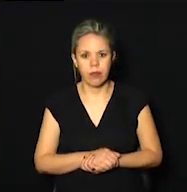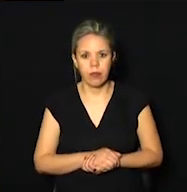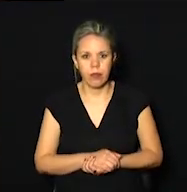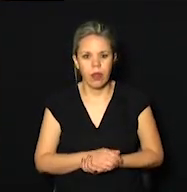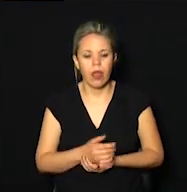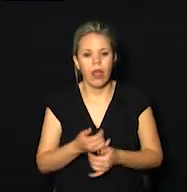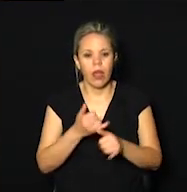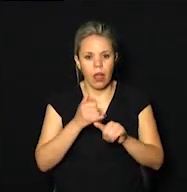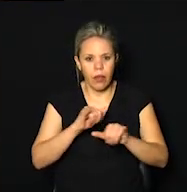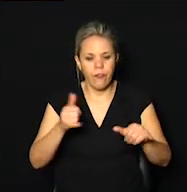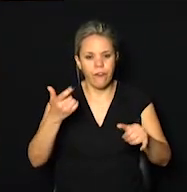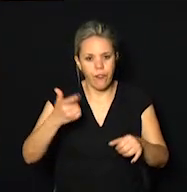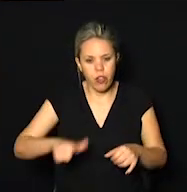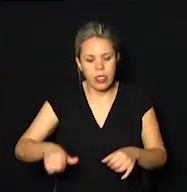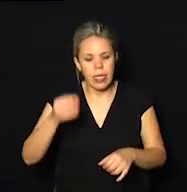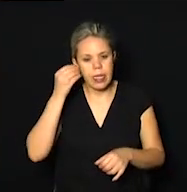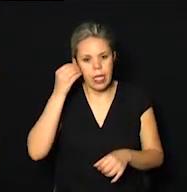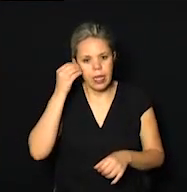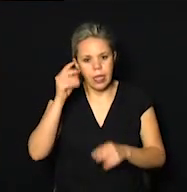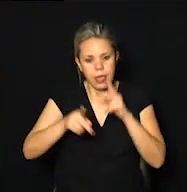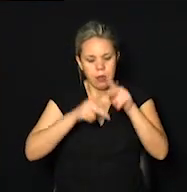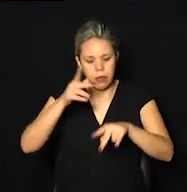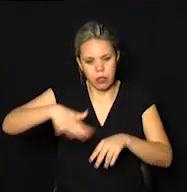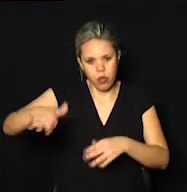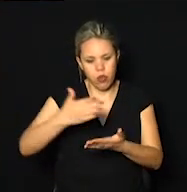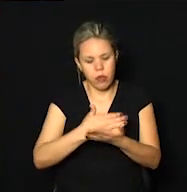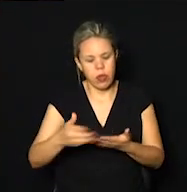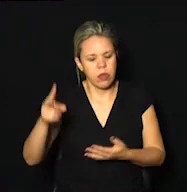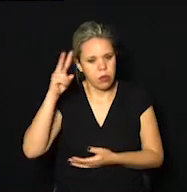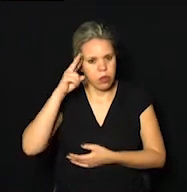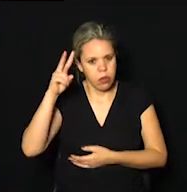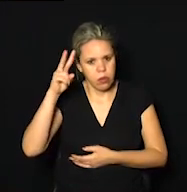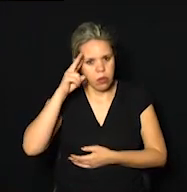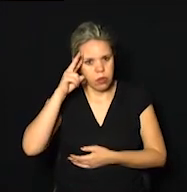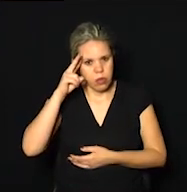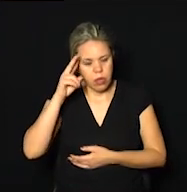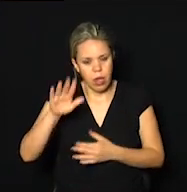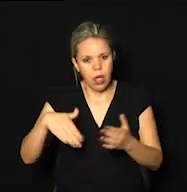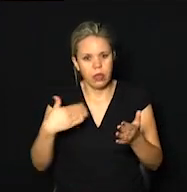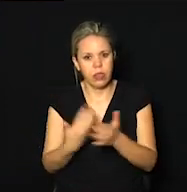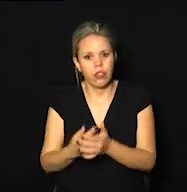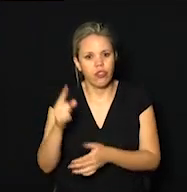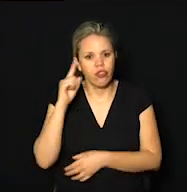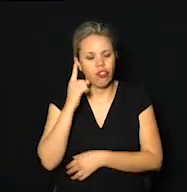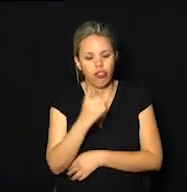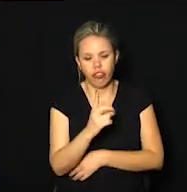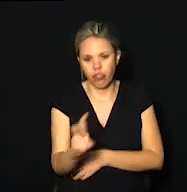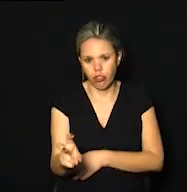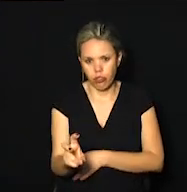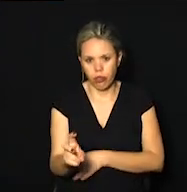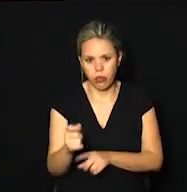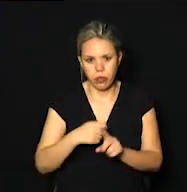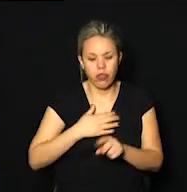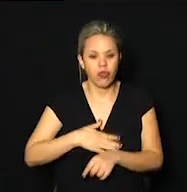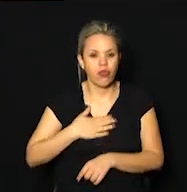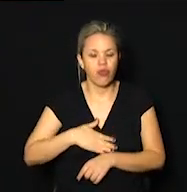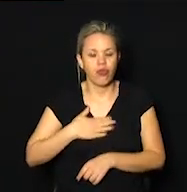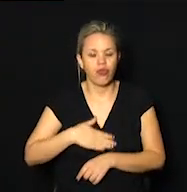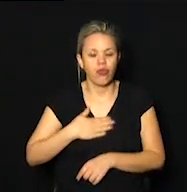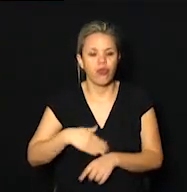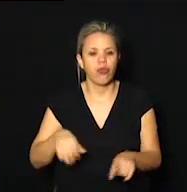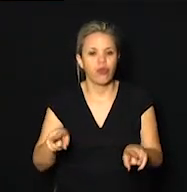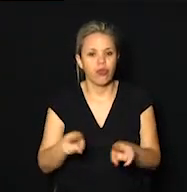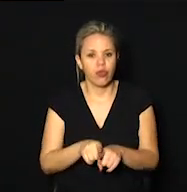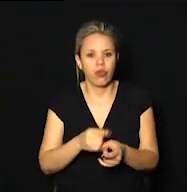reforçando, a testagem na população começa na segunda-feira e vai até o dia 15 de agosto. E também